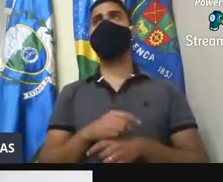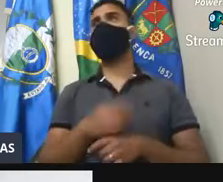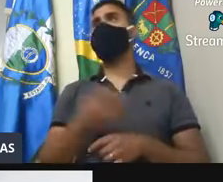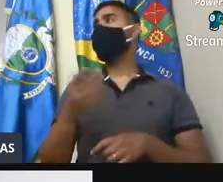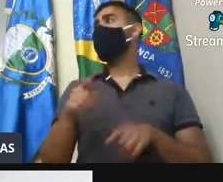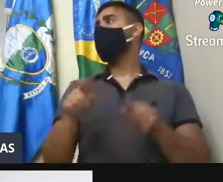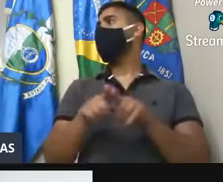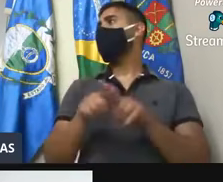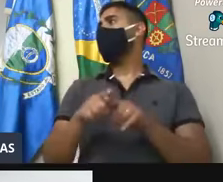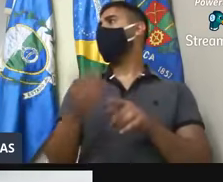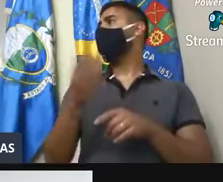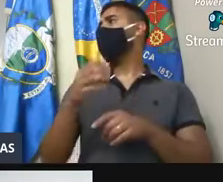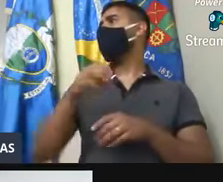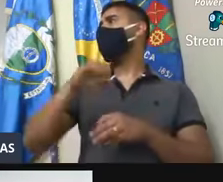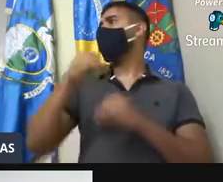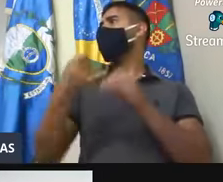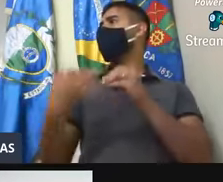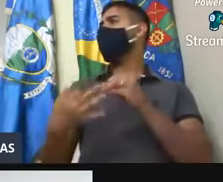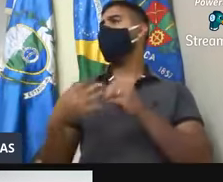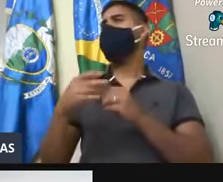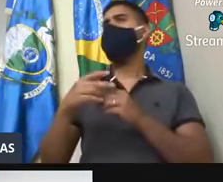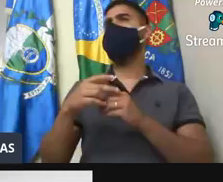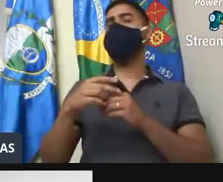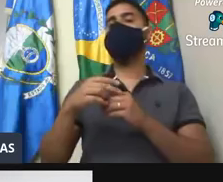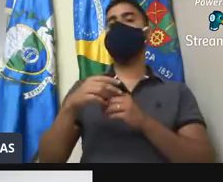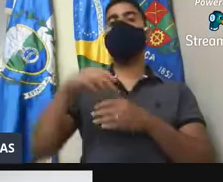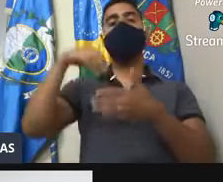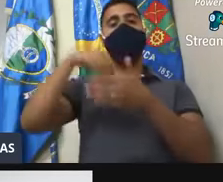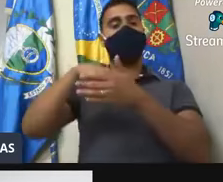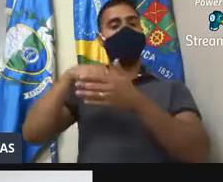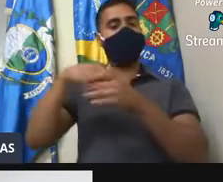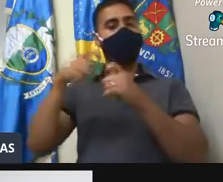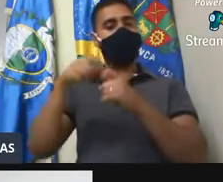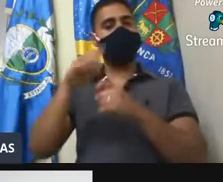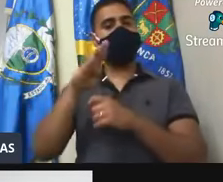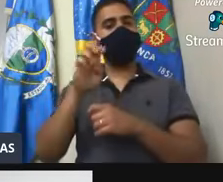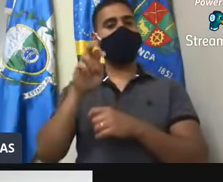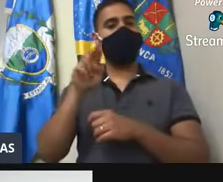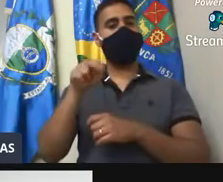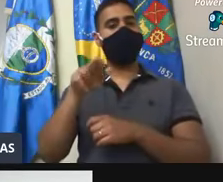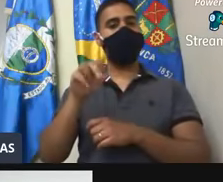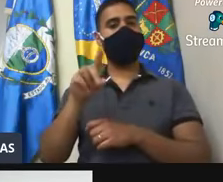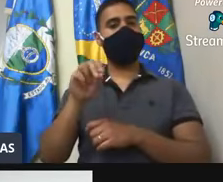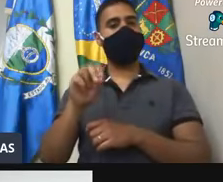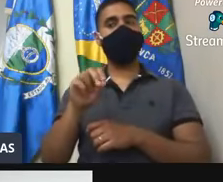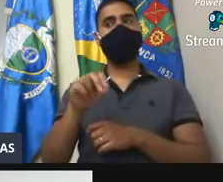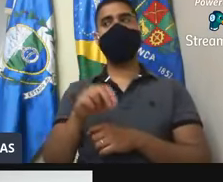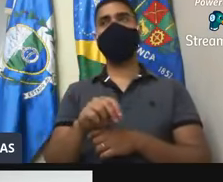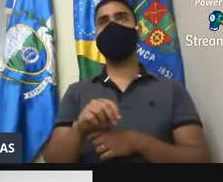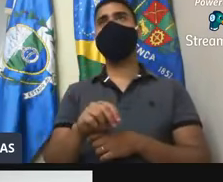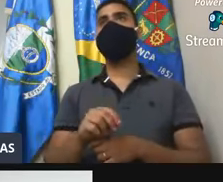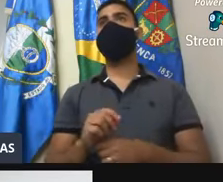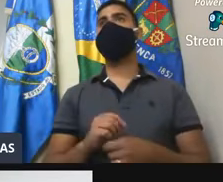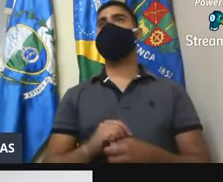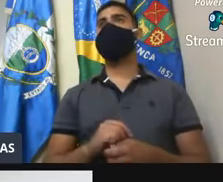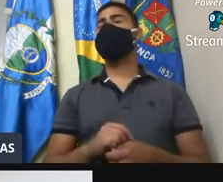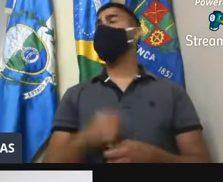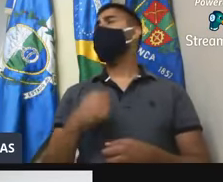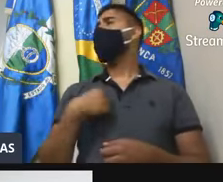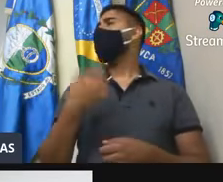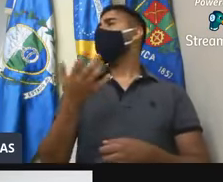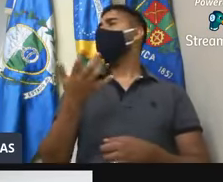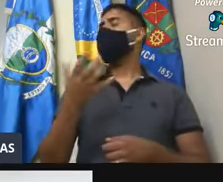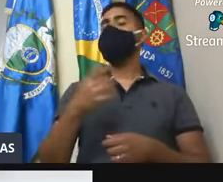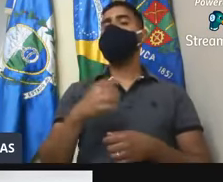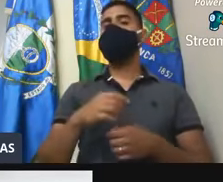justificar o voto para o doutor Bernardo e o doutor Luciano, eu gostaria